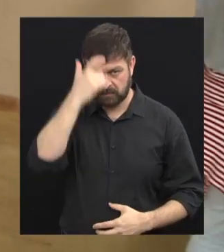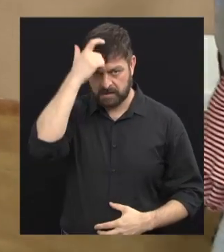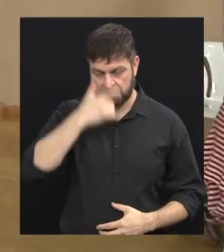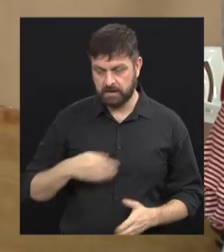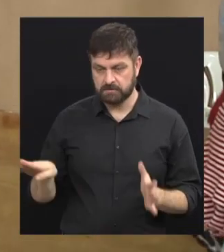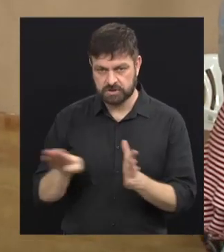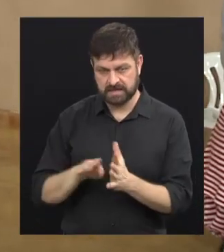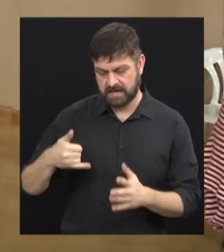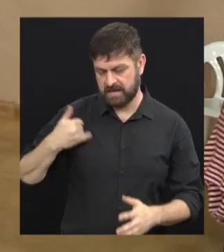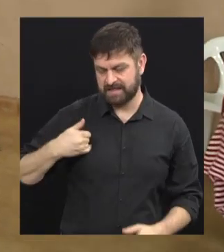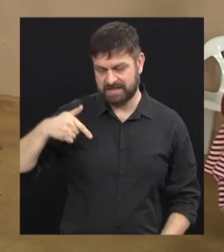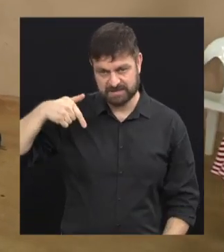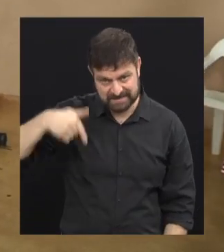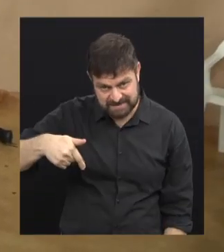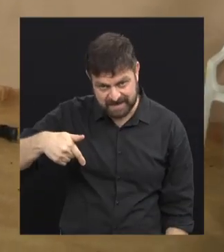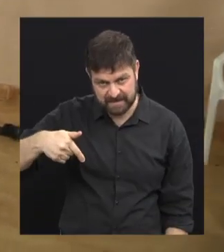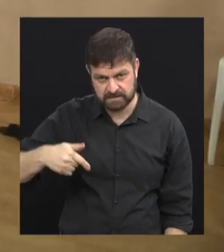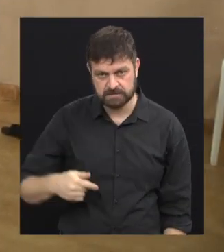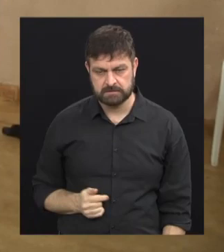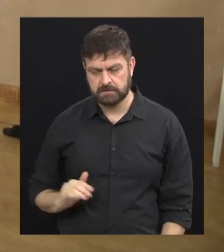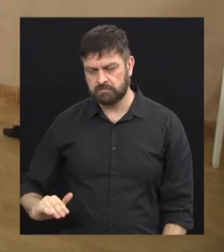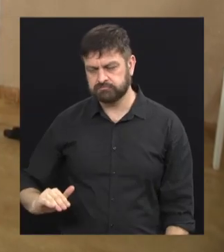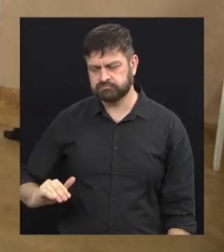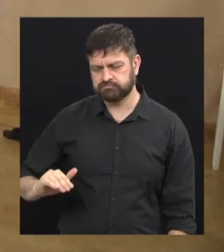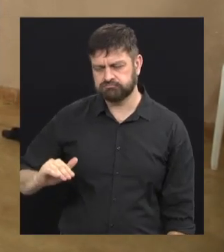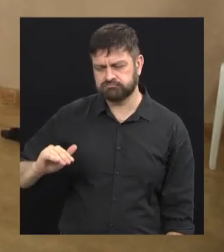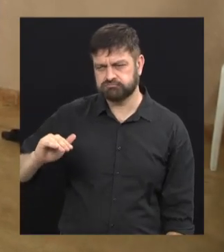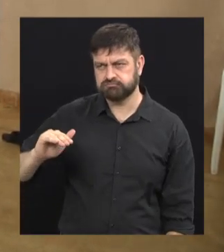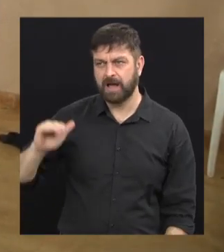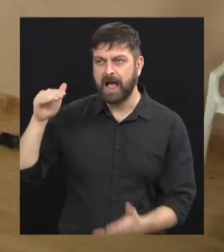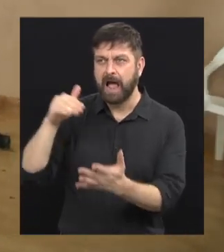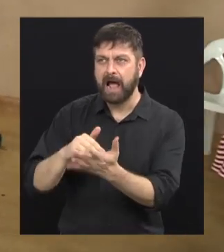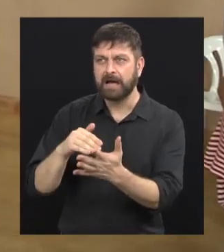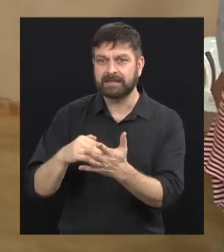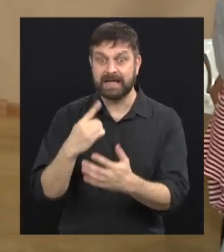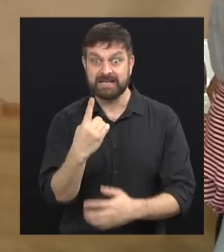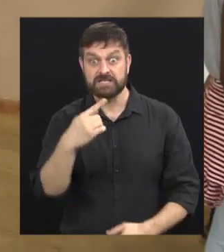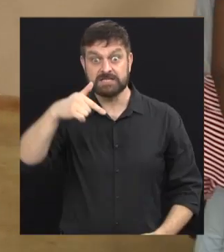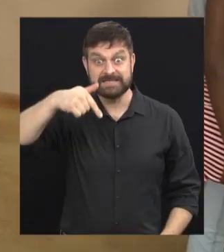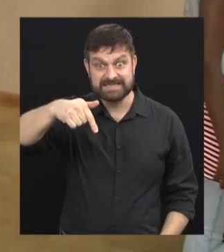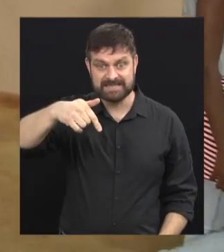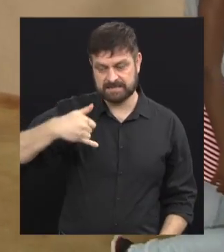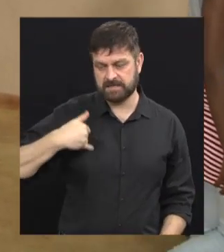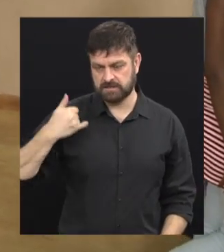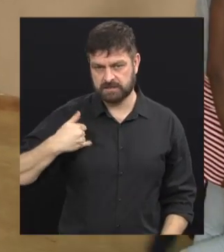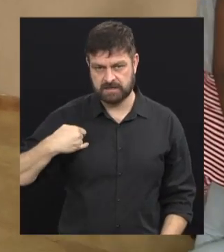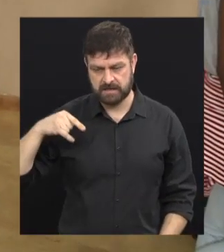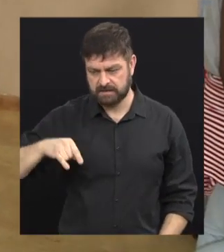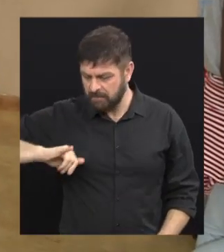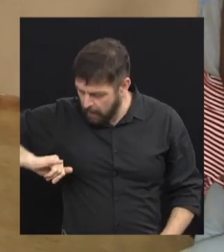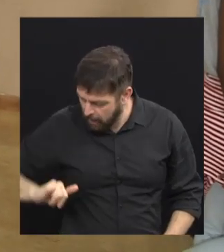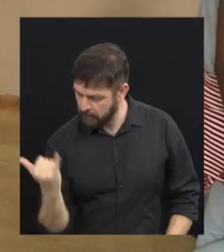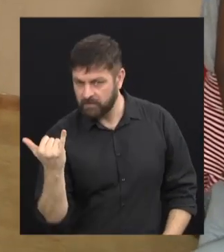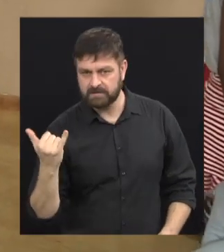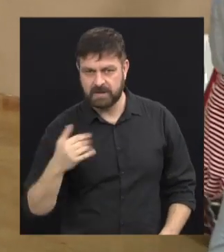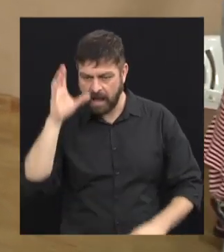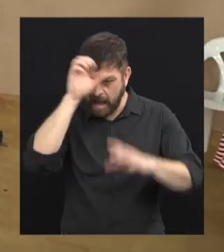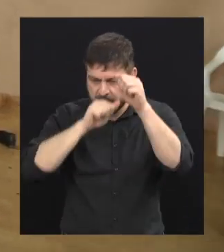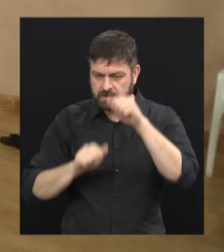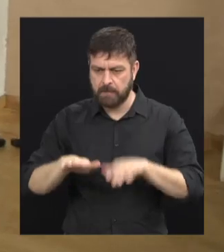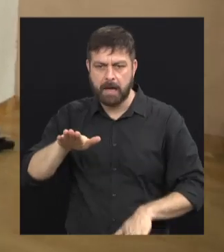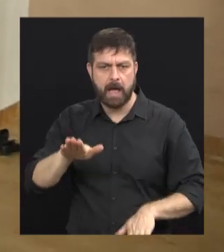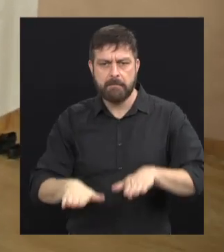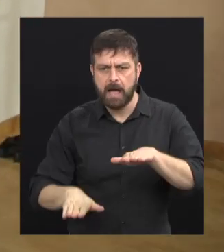entrei aqui com 7 anos, e saí por volta de 16 e 17 anos. Aqui eu tive várias oportunidades, aprendi